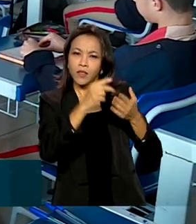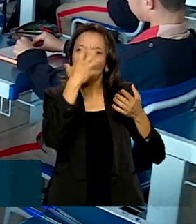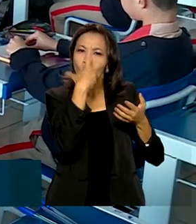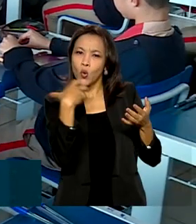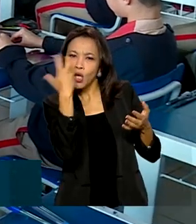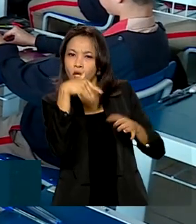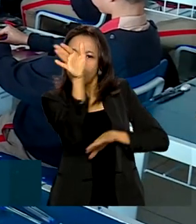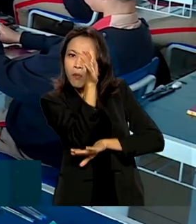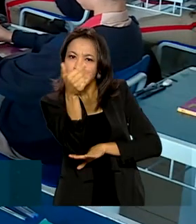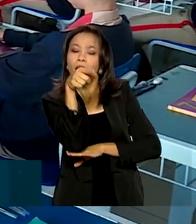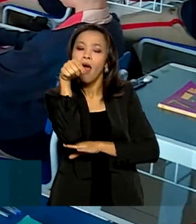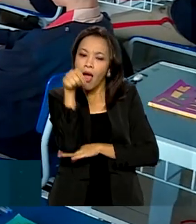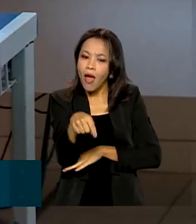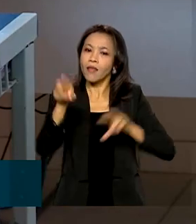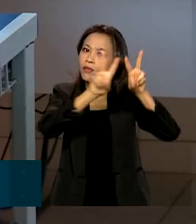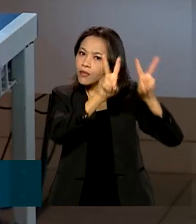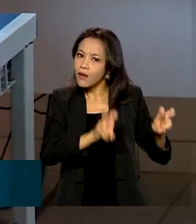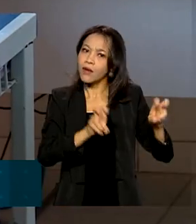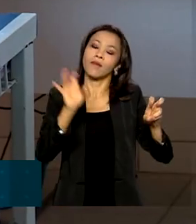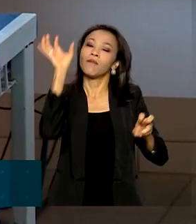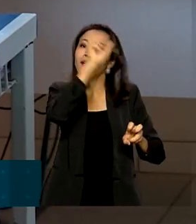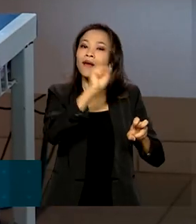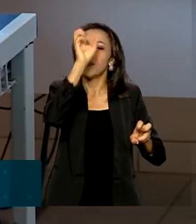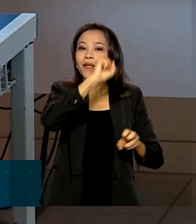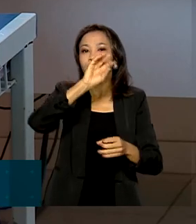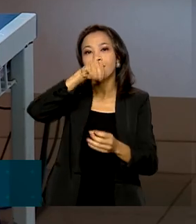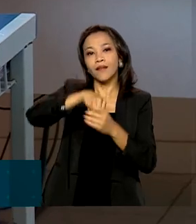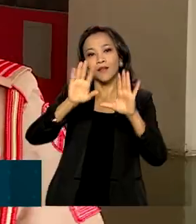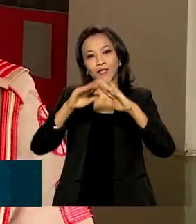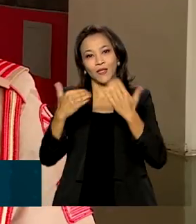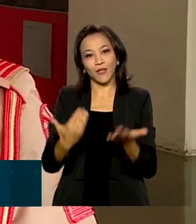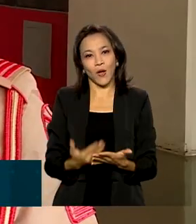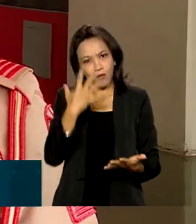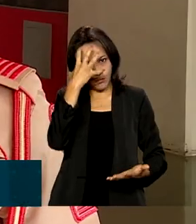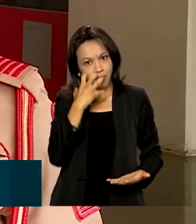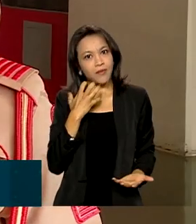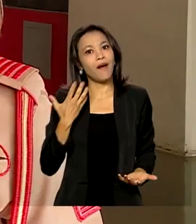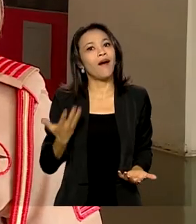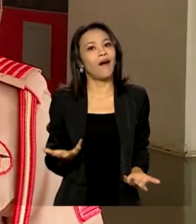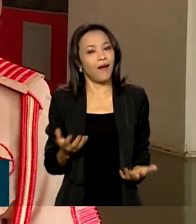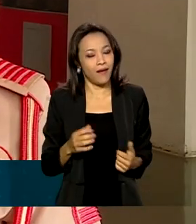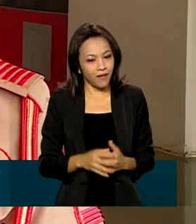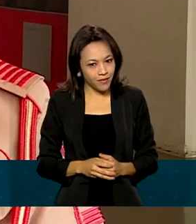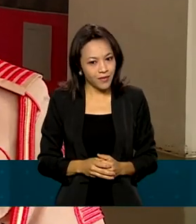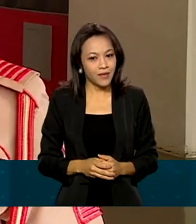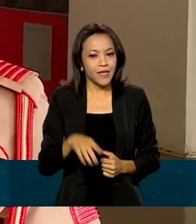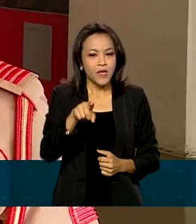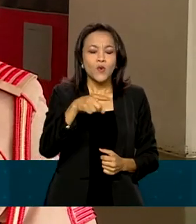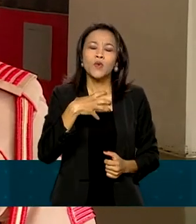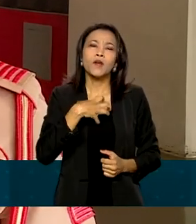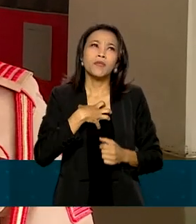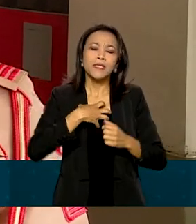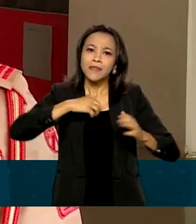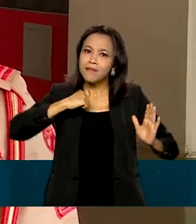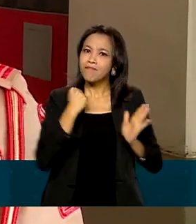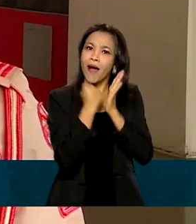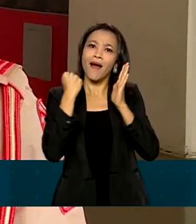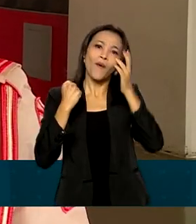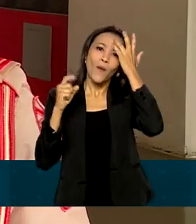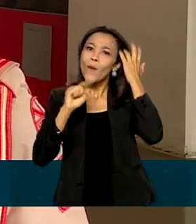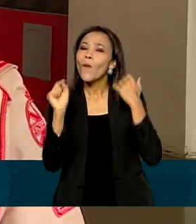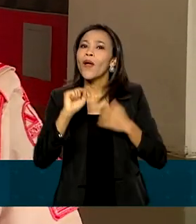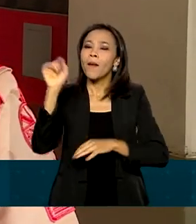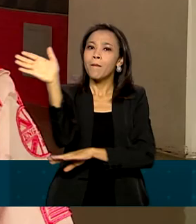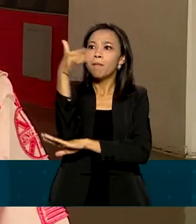aprender em sala de aula com muita seriedade. Para mim, aquele que mais me impacta profundamente seria a bandeira,